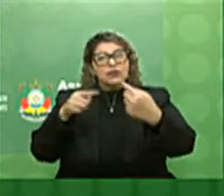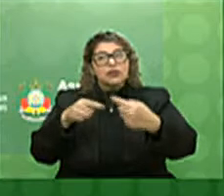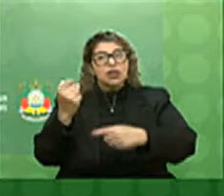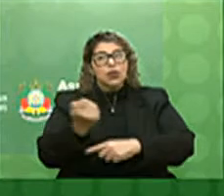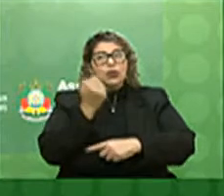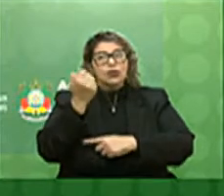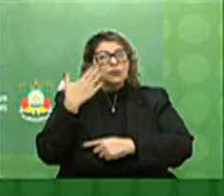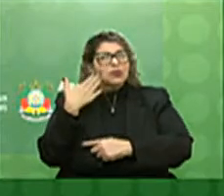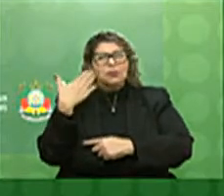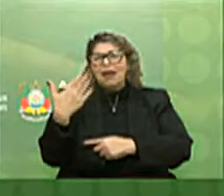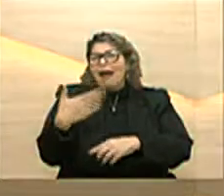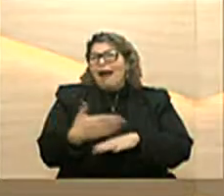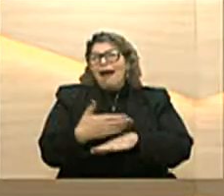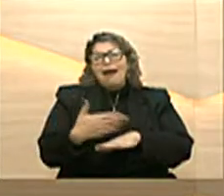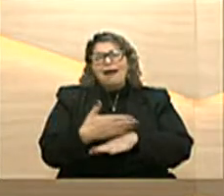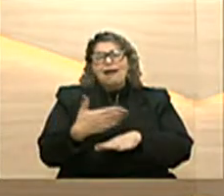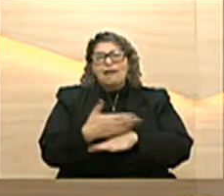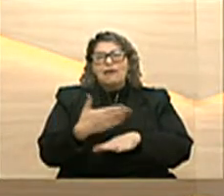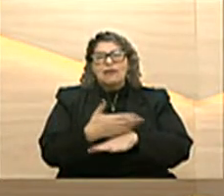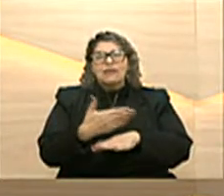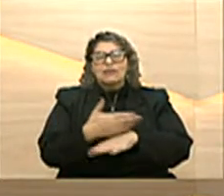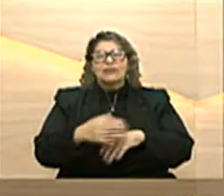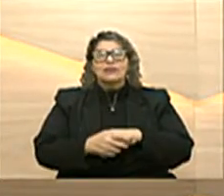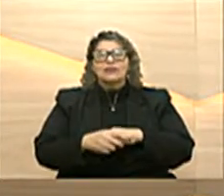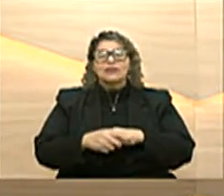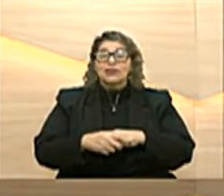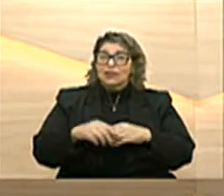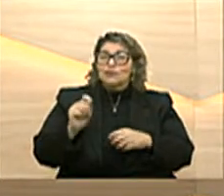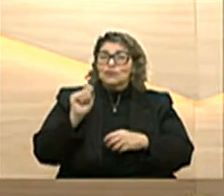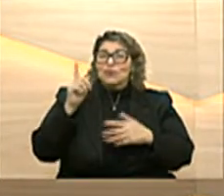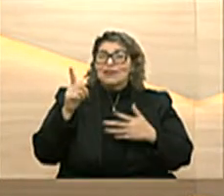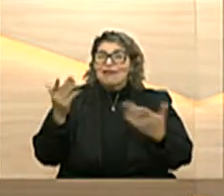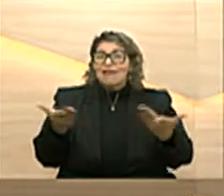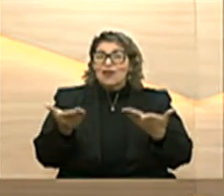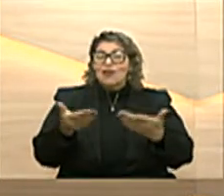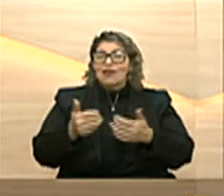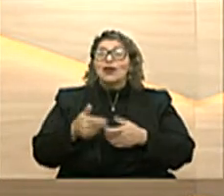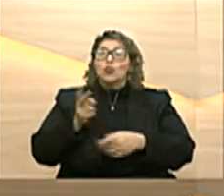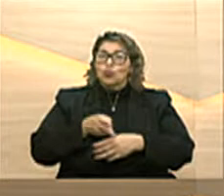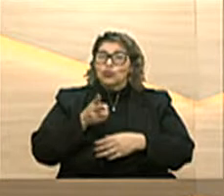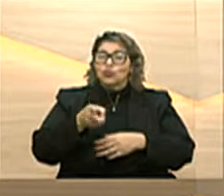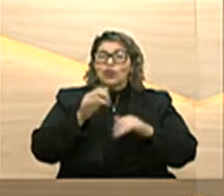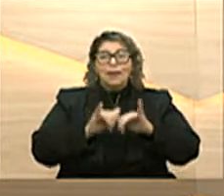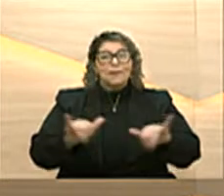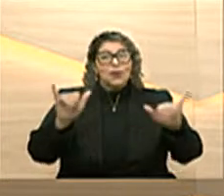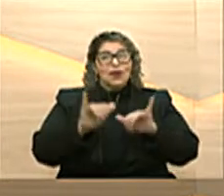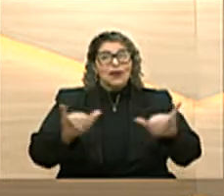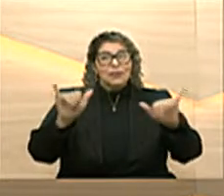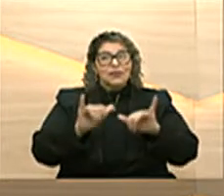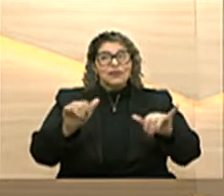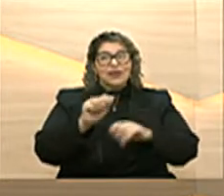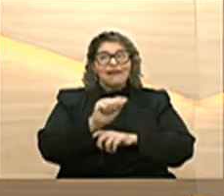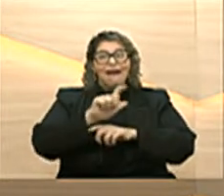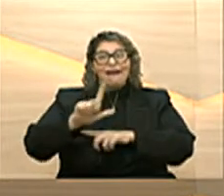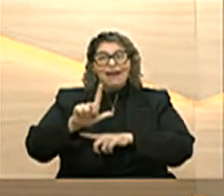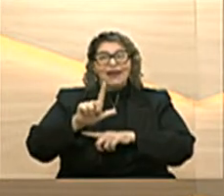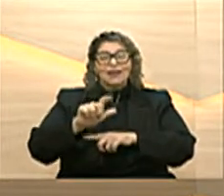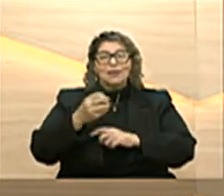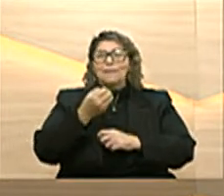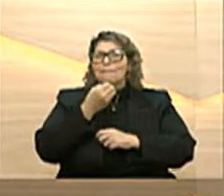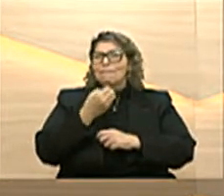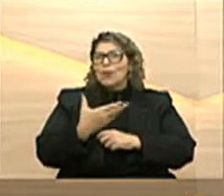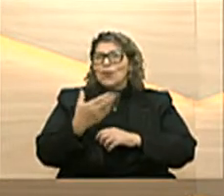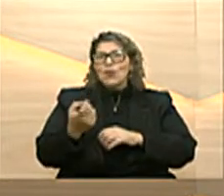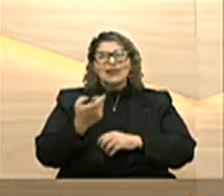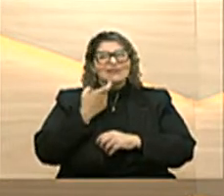Grande muito obrigado pela participação de todos aqui nessa manhã e você segue agora com a programação da TV Assembleia uma